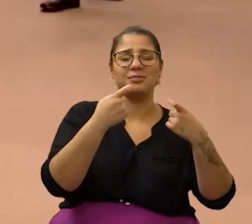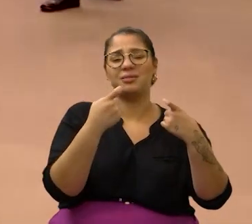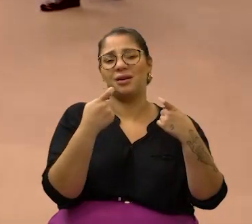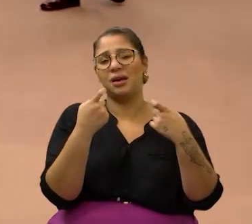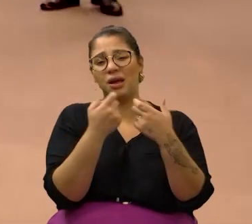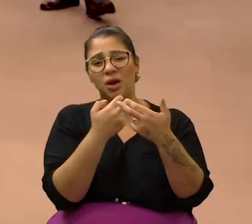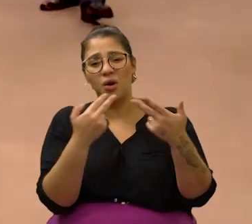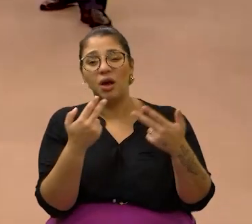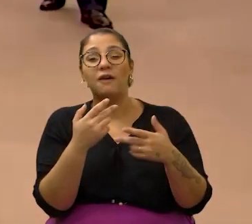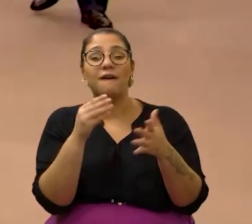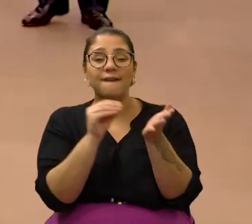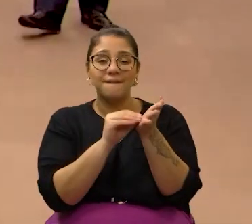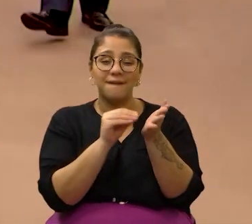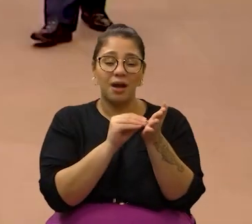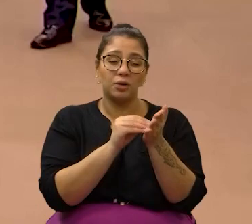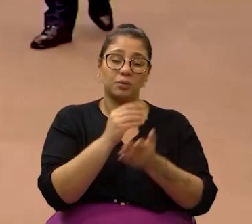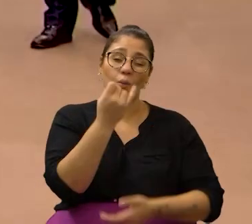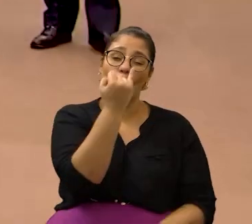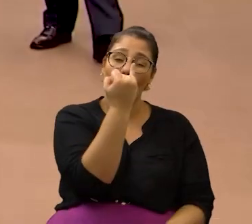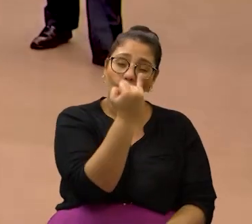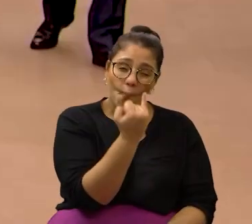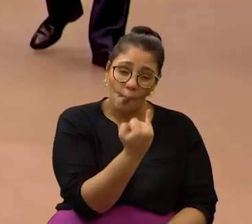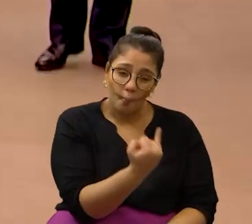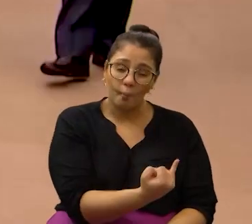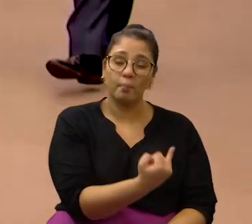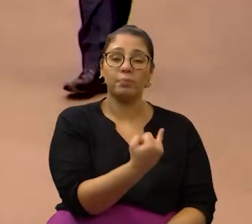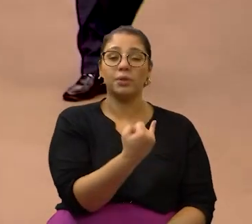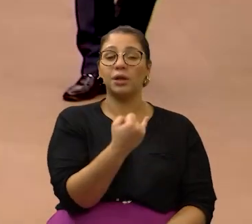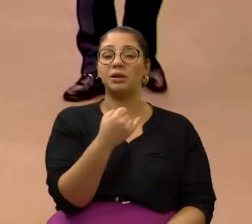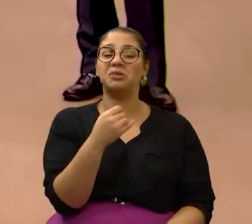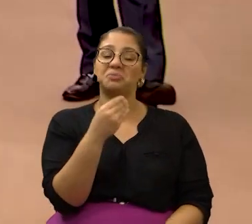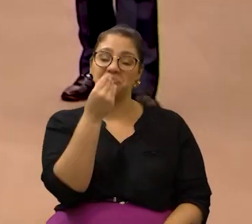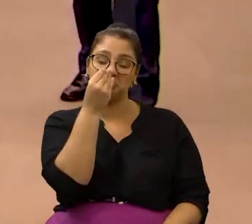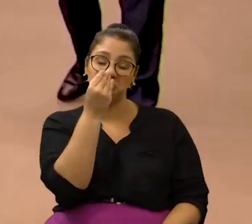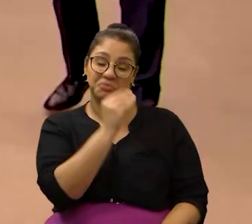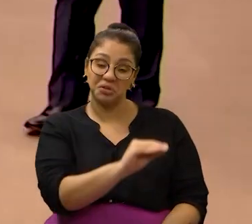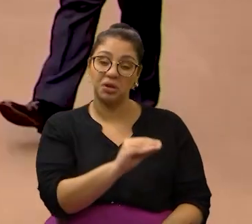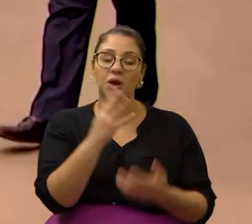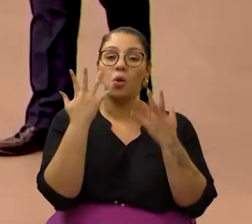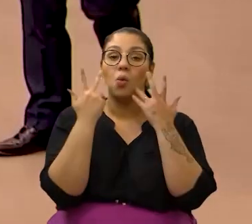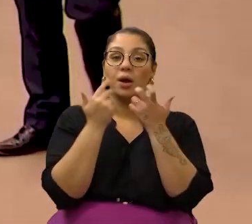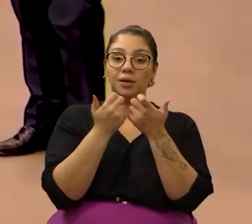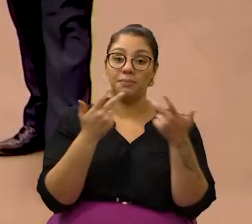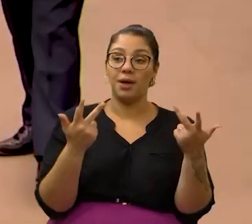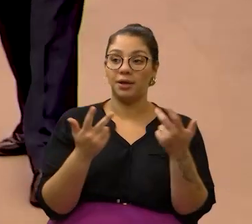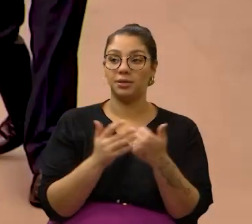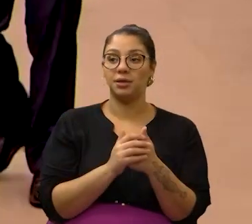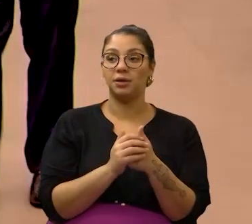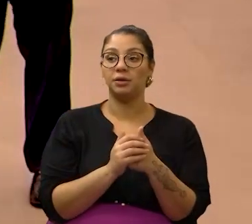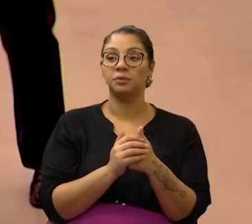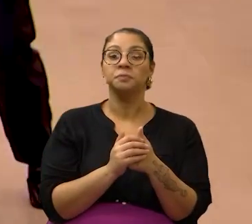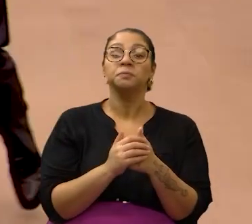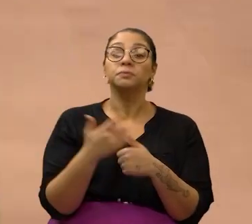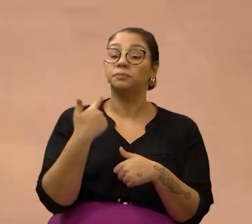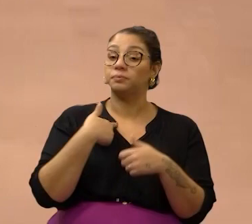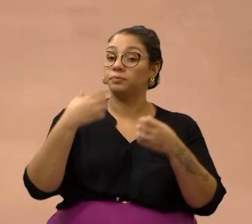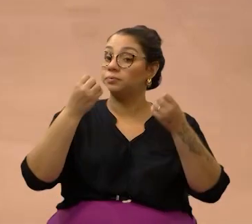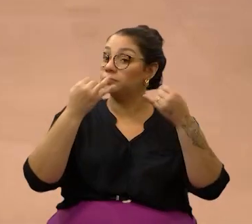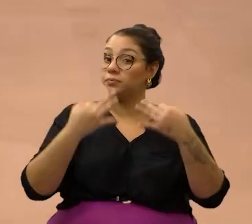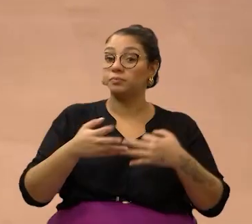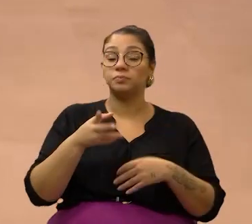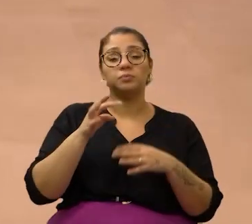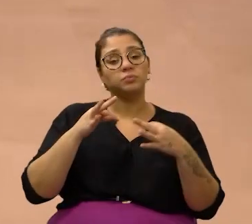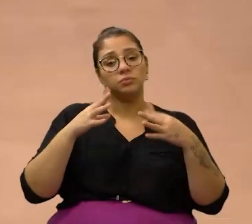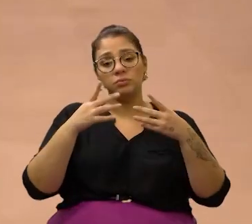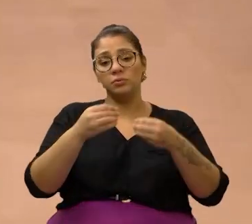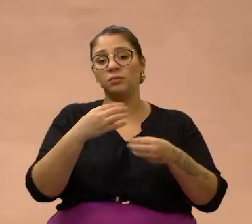práticas de desnutrição, crueldade, omissão, negligência com os animais. E eu falo que